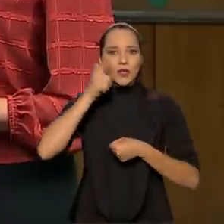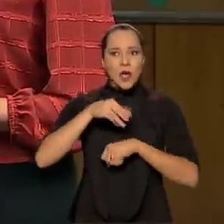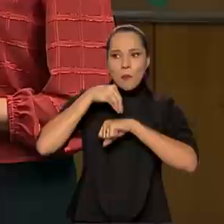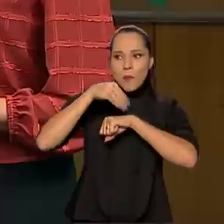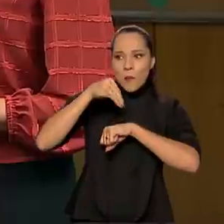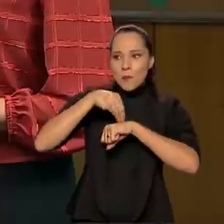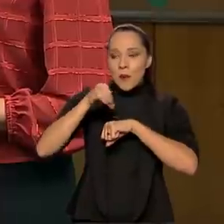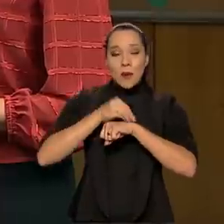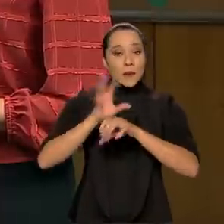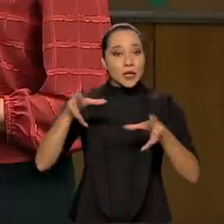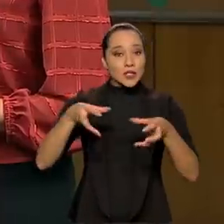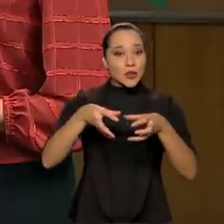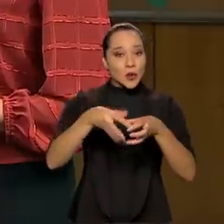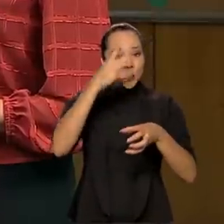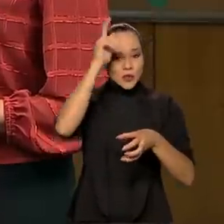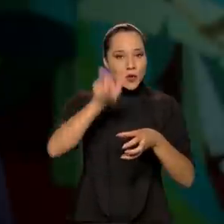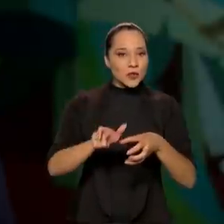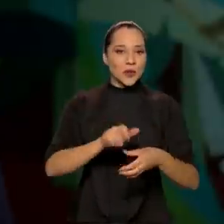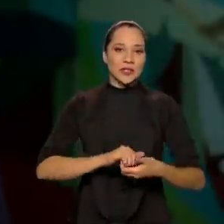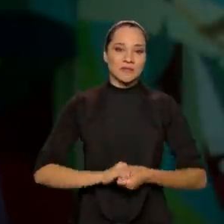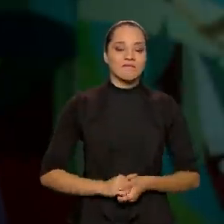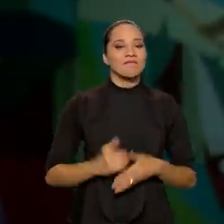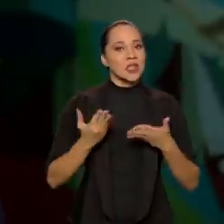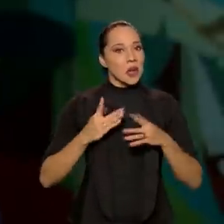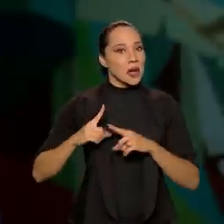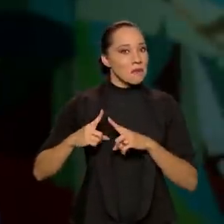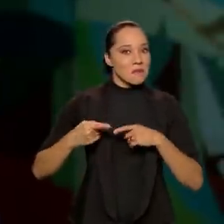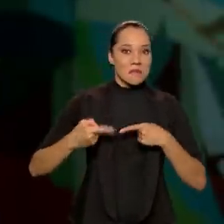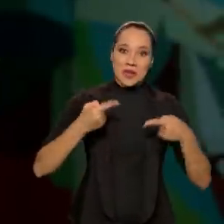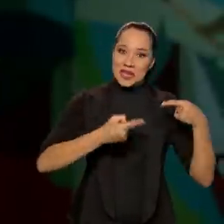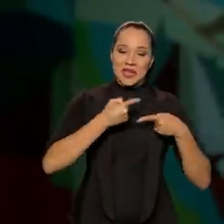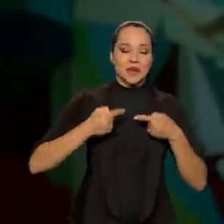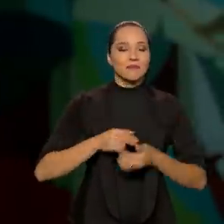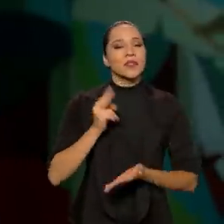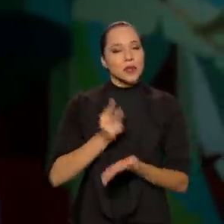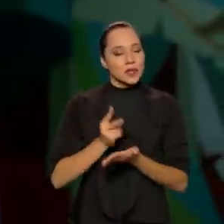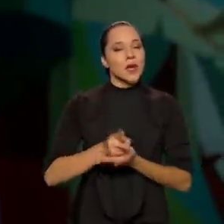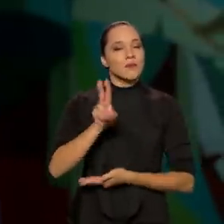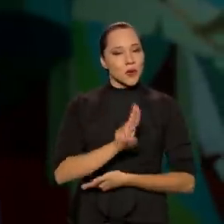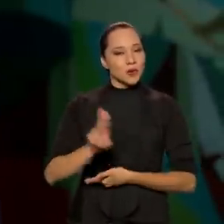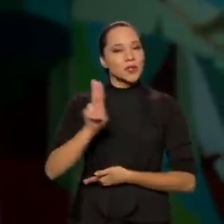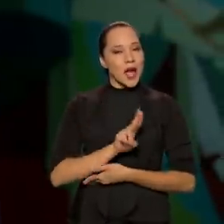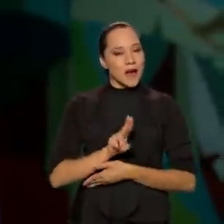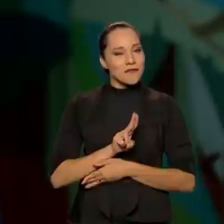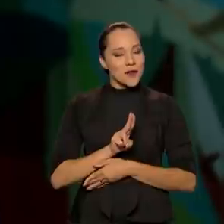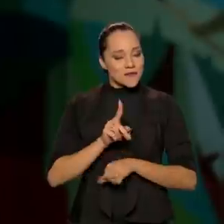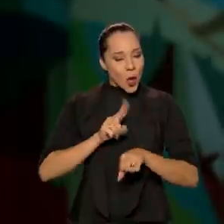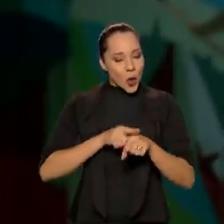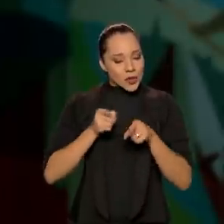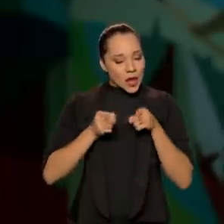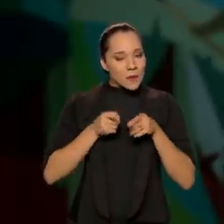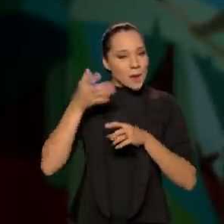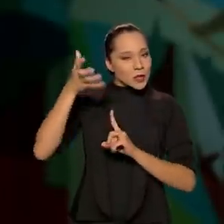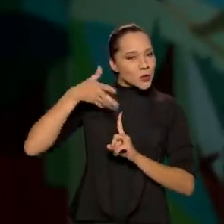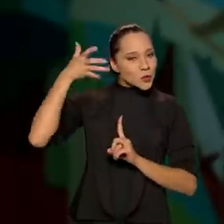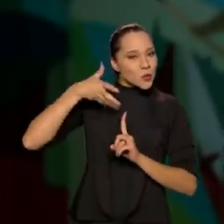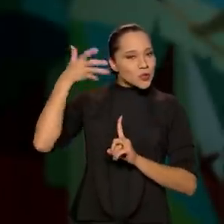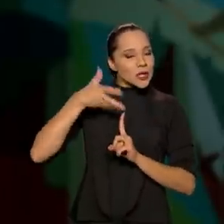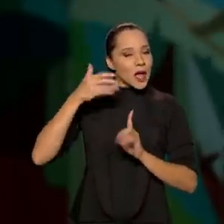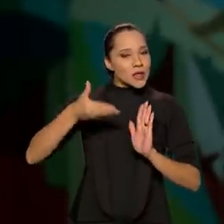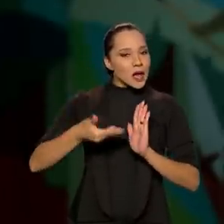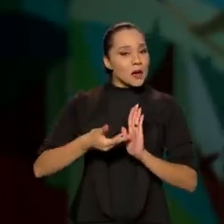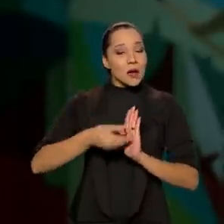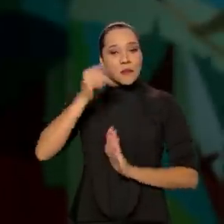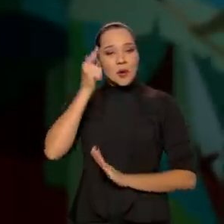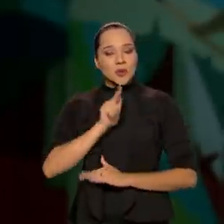esse montante de pessoas. Então, era uma briga enorme. Eu sempre usava o pequeno expediente para discursar na Câmara para conseguir,